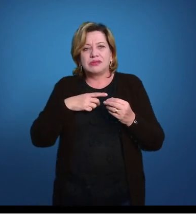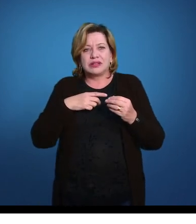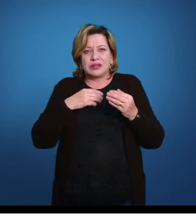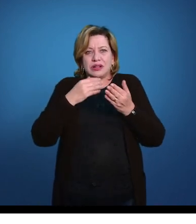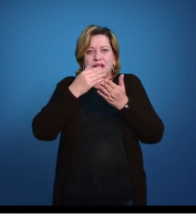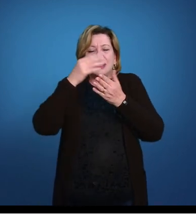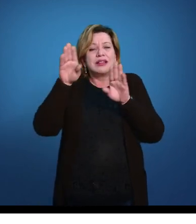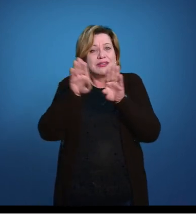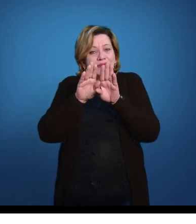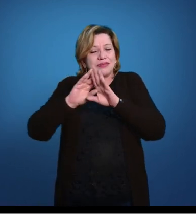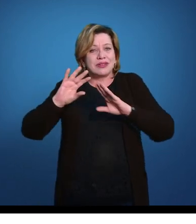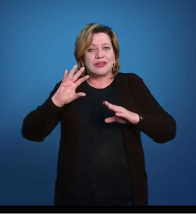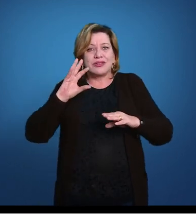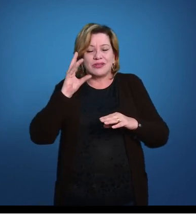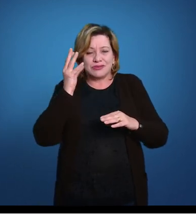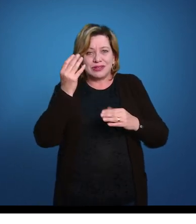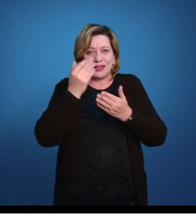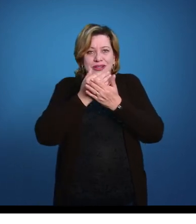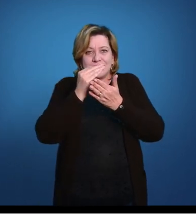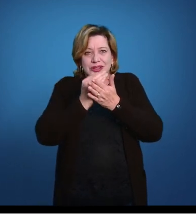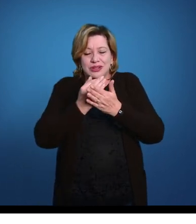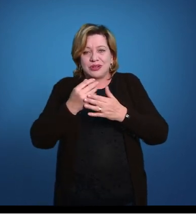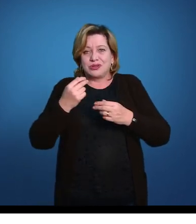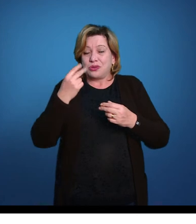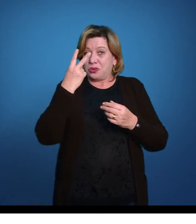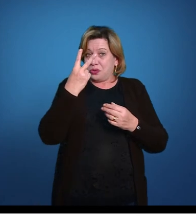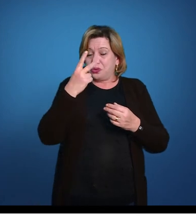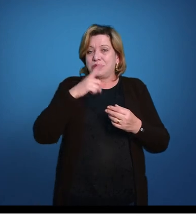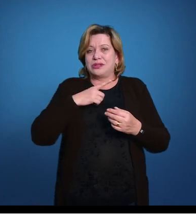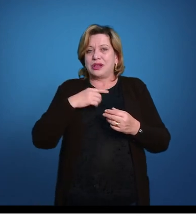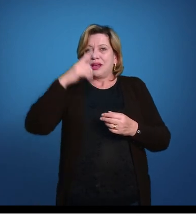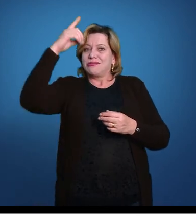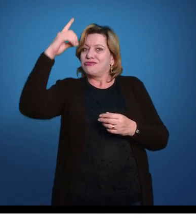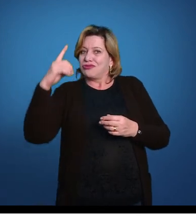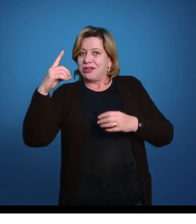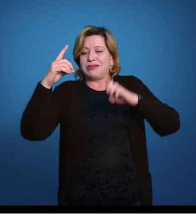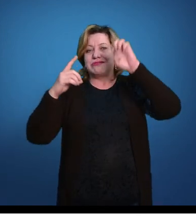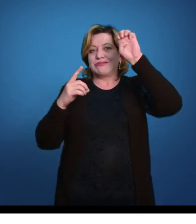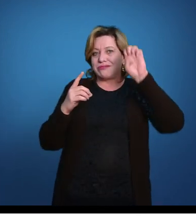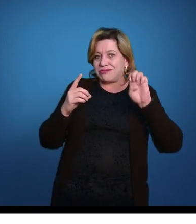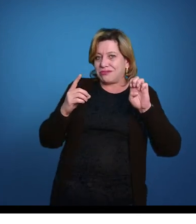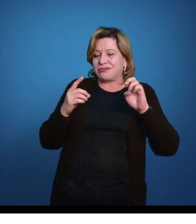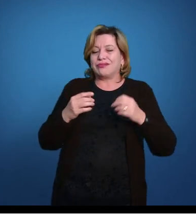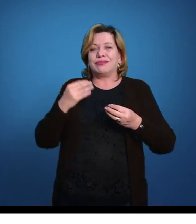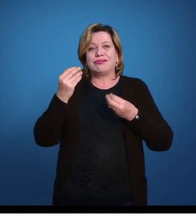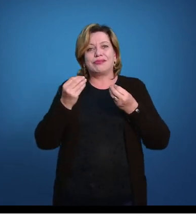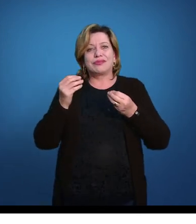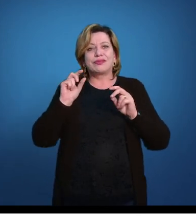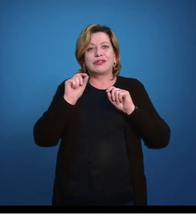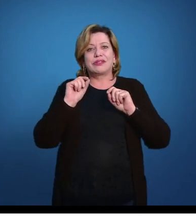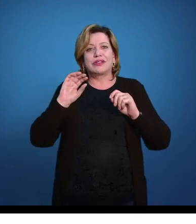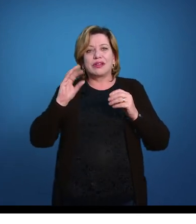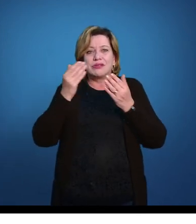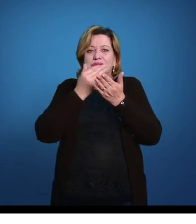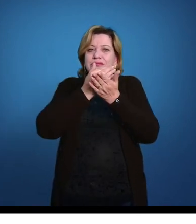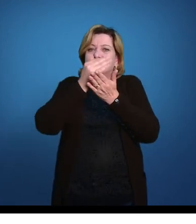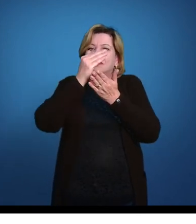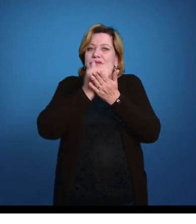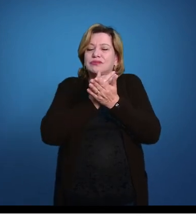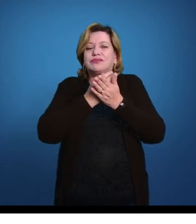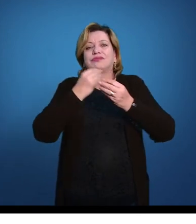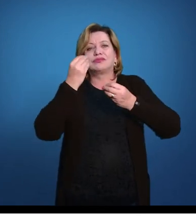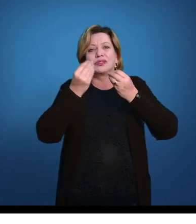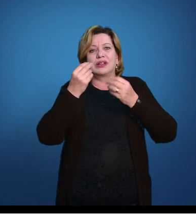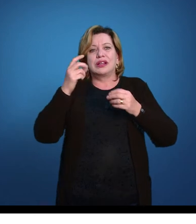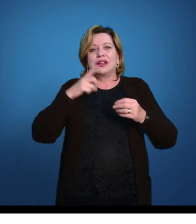compartimentalização. Eu tinha duas, uma do lado direito e uma do lado esquerdo do animal. Então, compartimentaliza também.